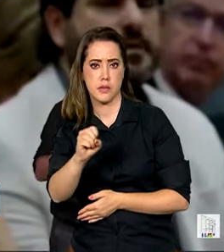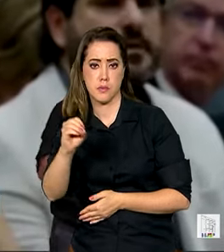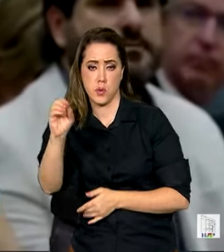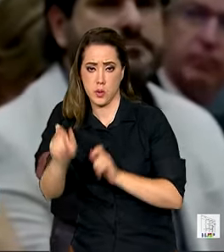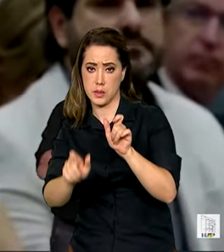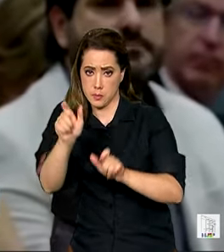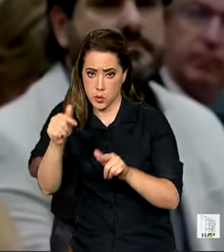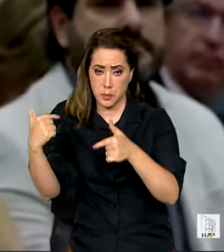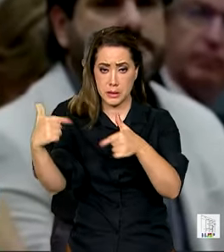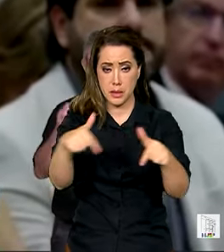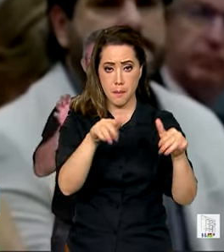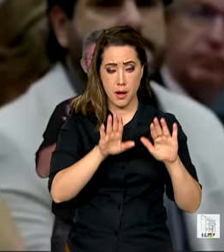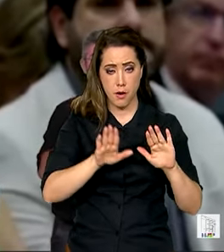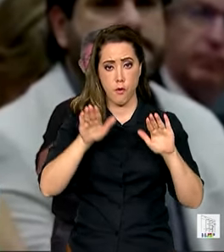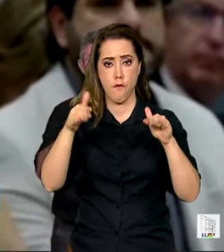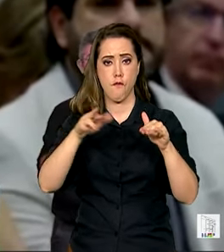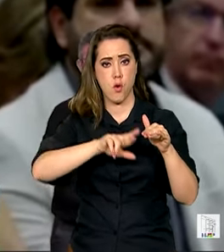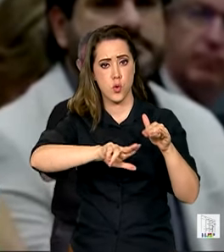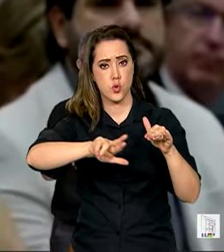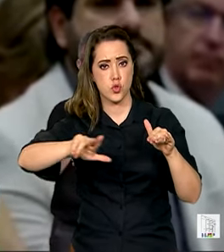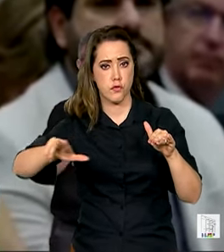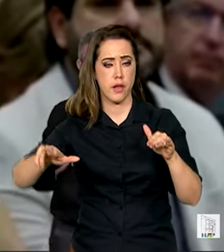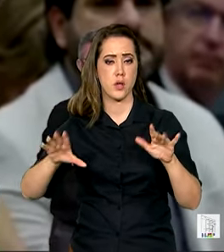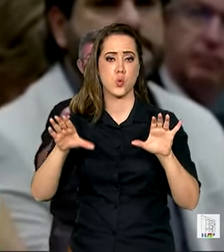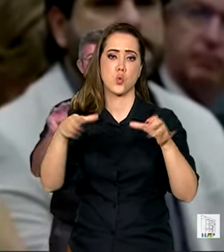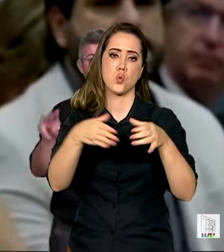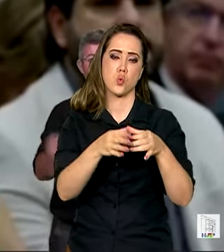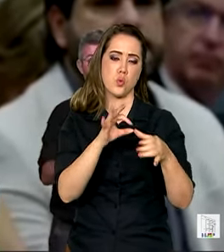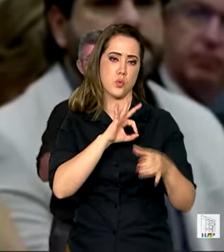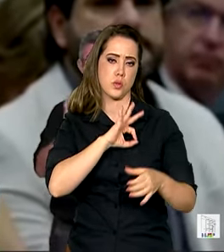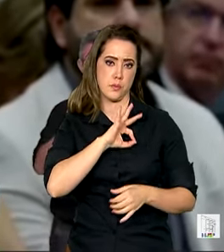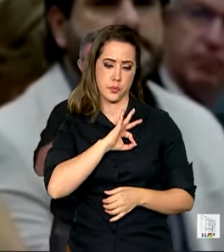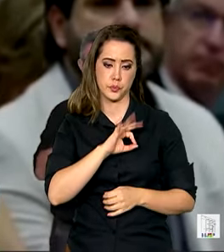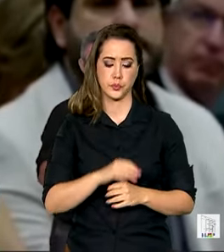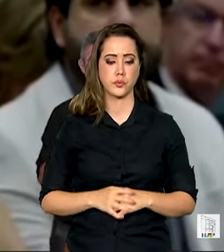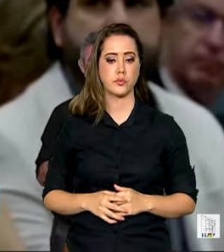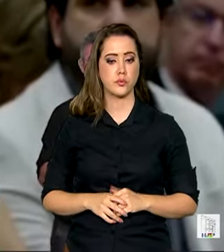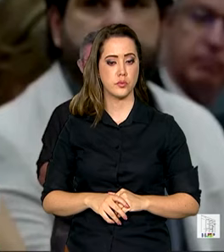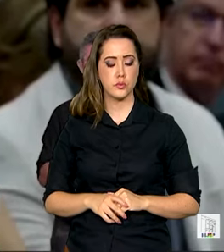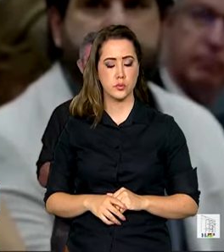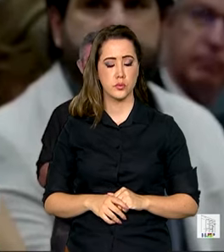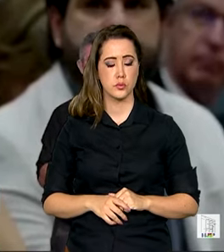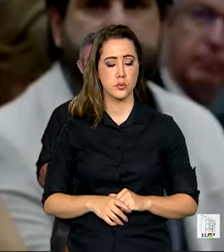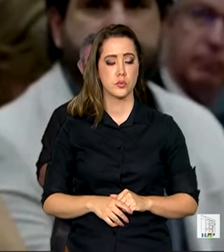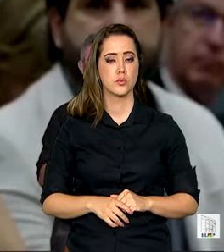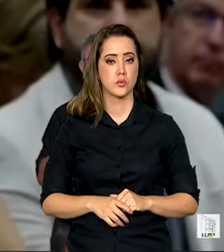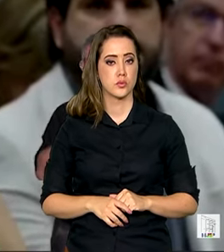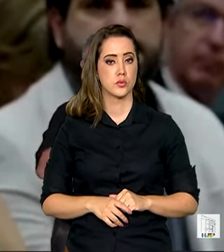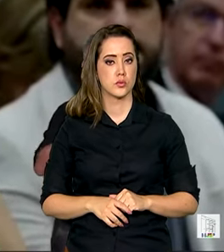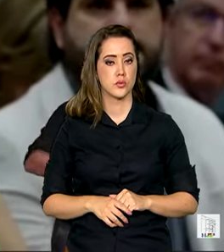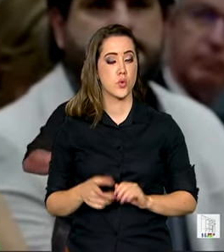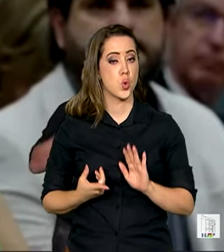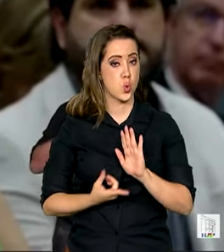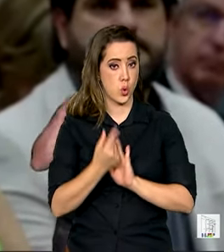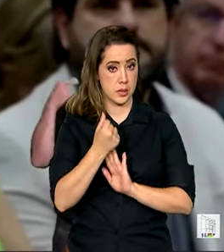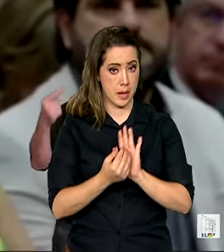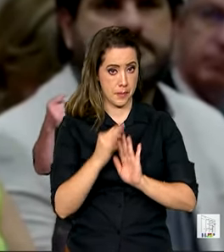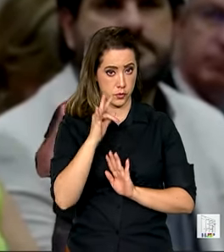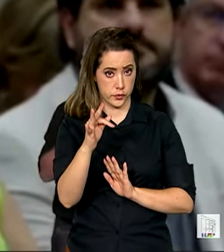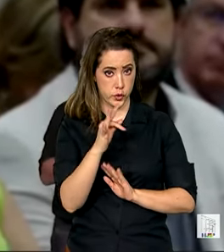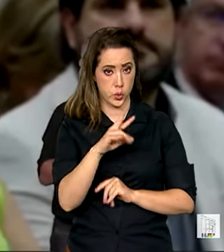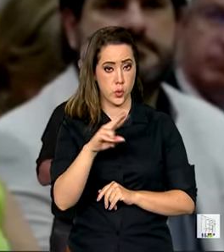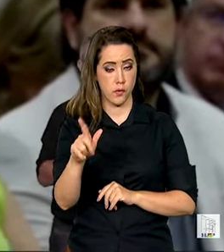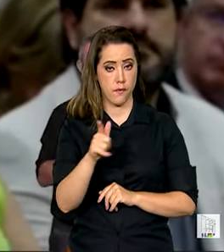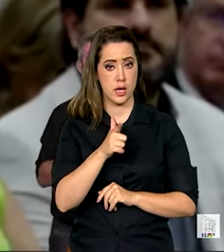pessoas para as diversas corporações policiais. E destinamos para o próximo orçamento do governo